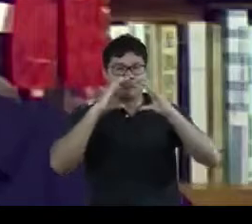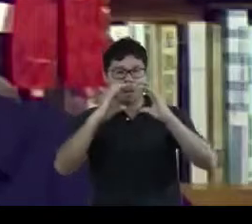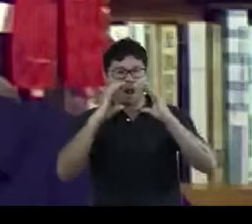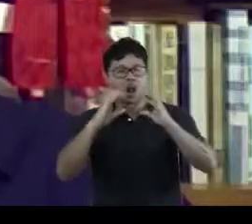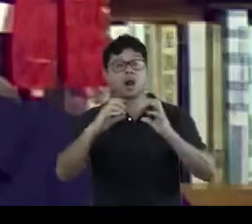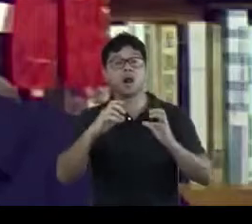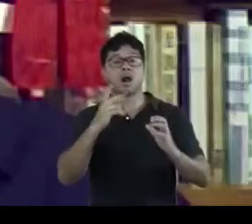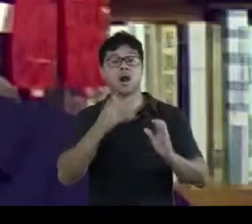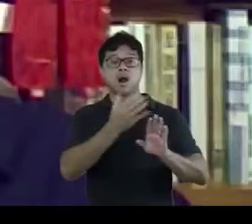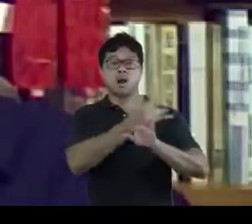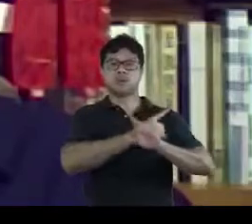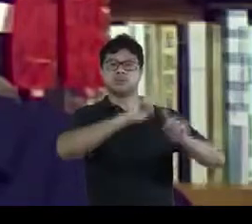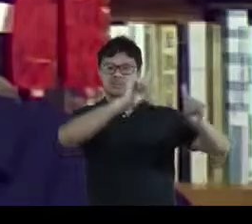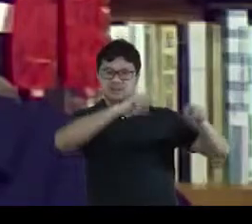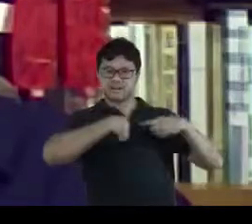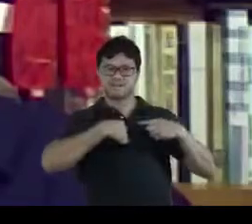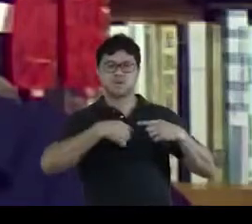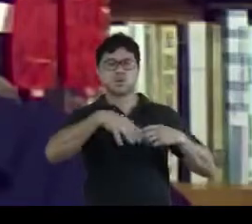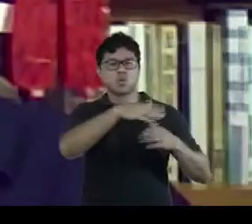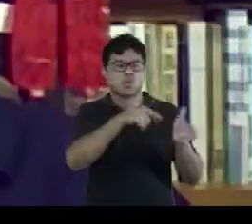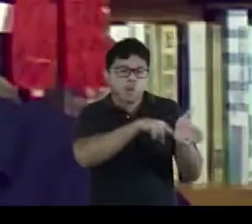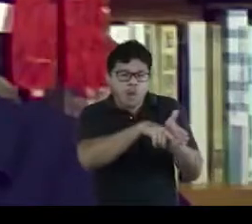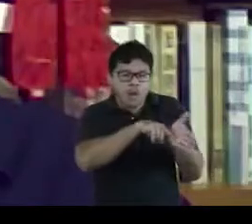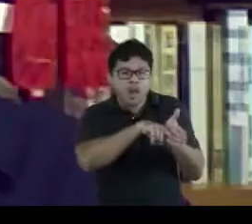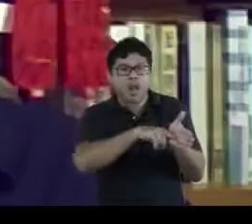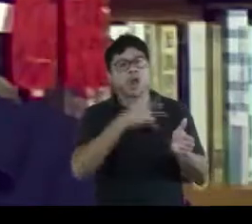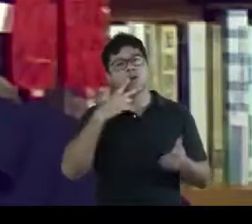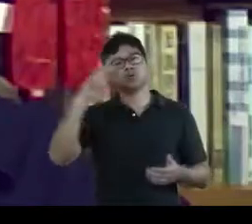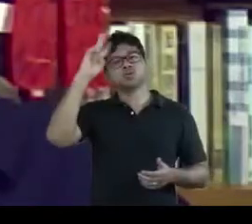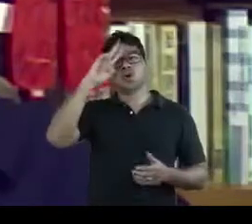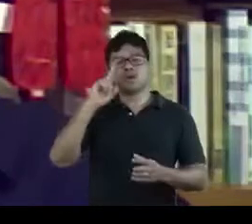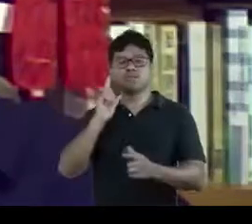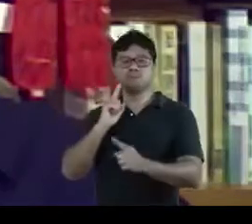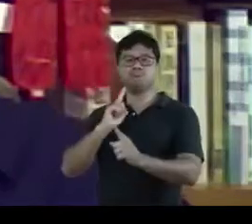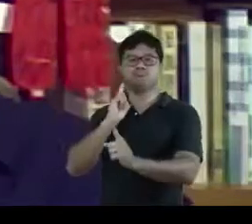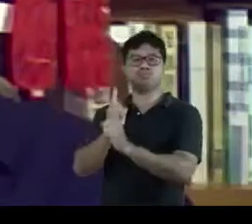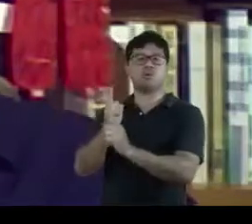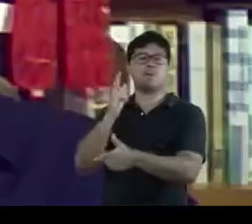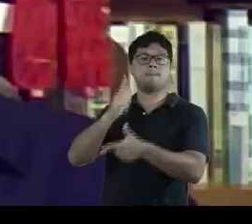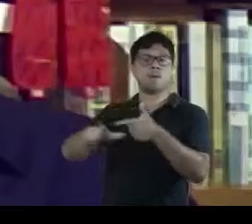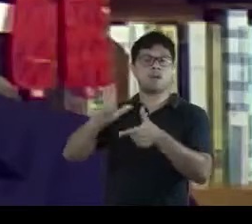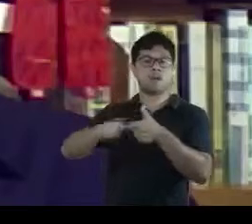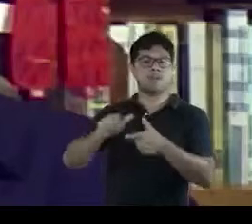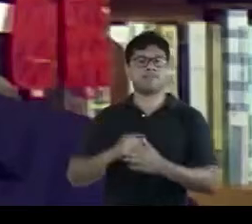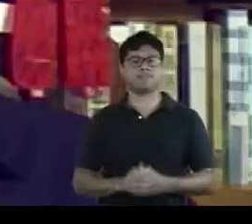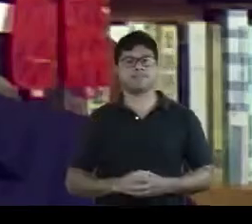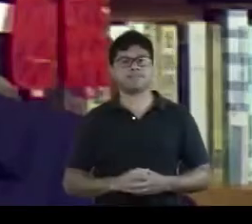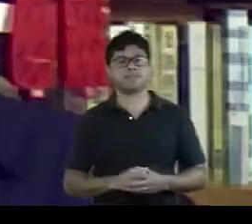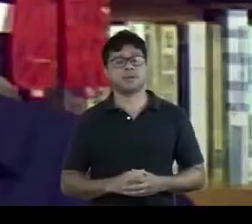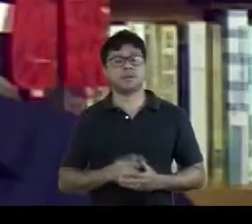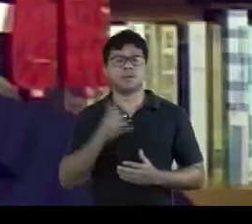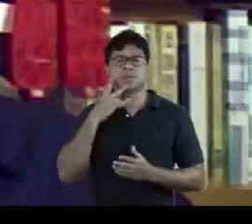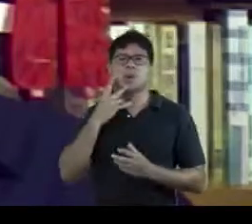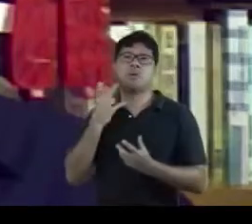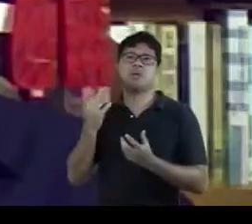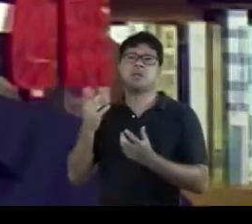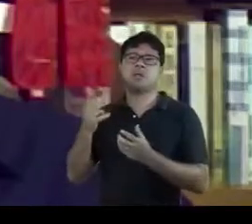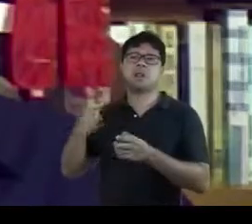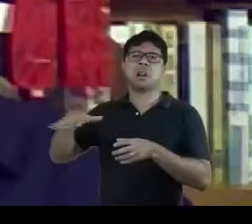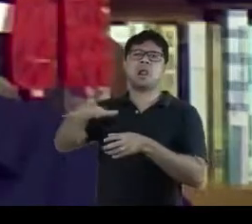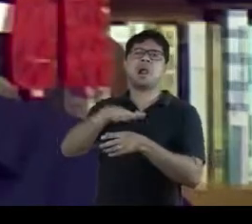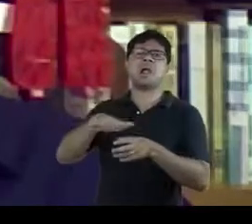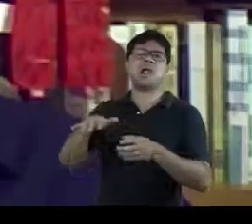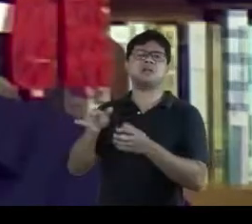desafio enunciado pelos analistas, como uma história-problema. Sem querer fazer tábua rasa das reflexões